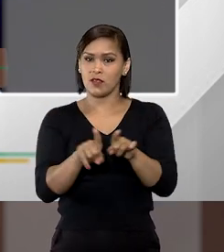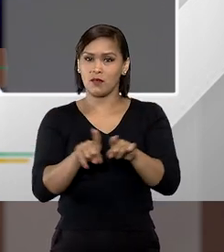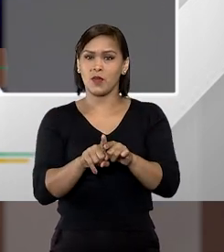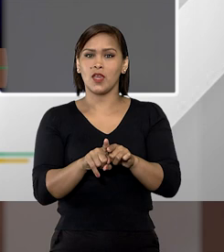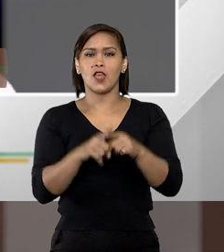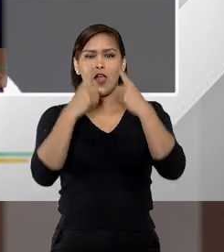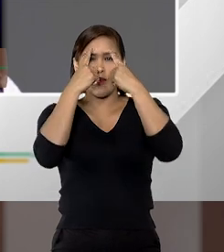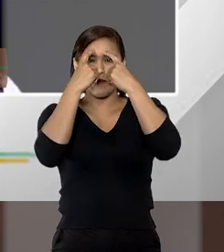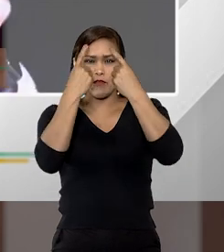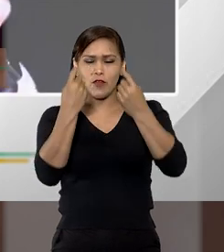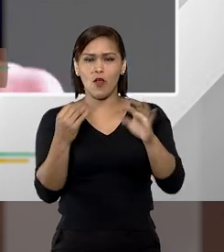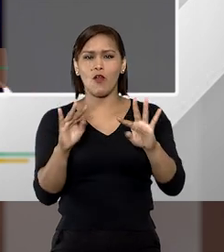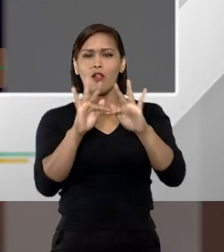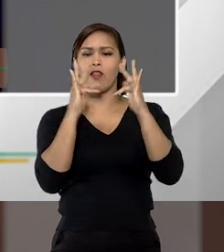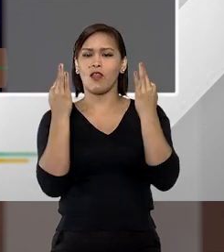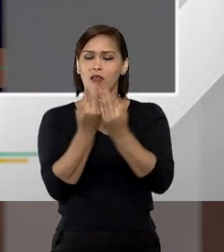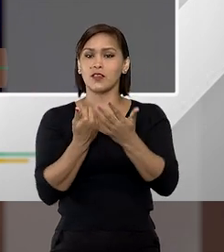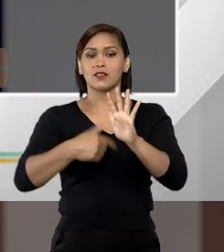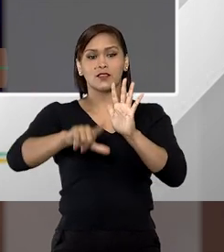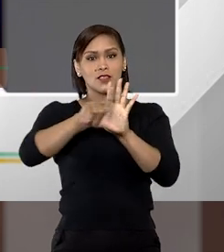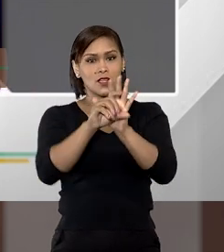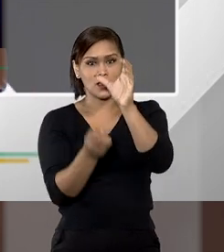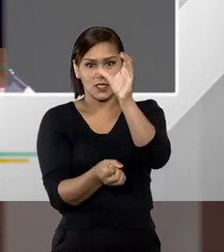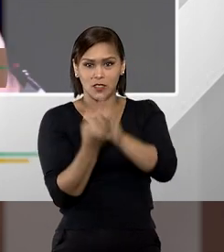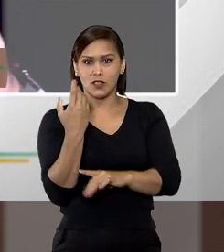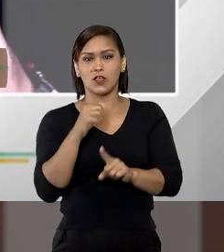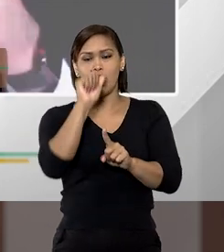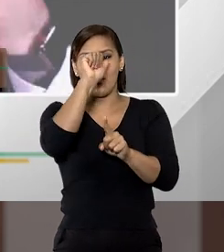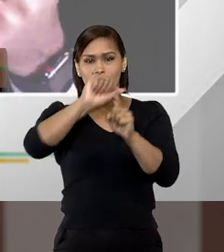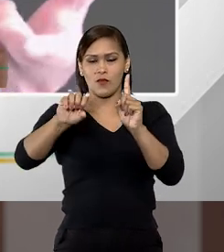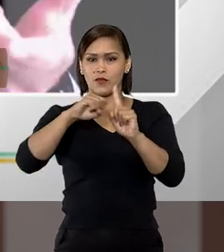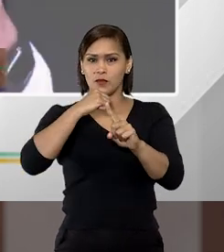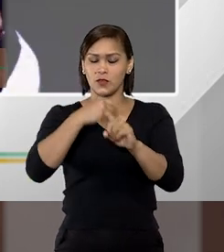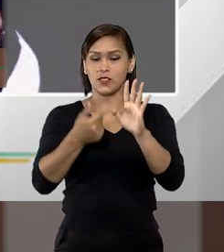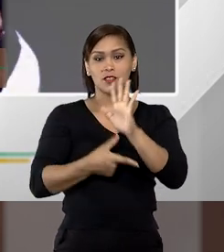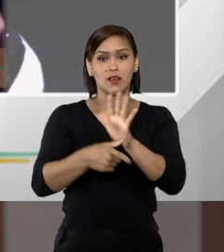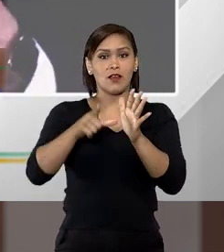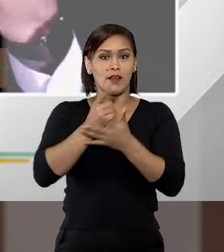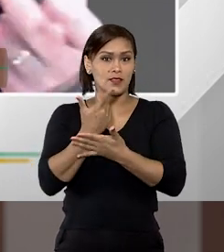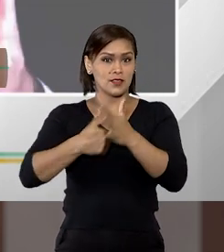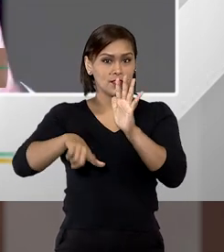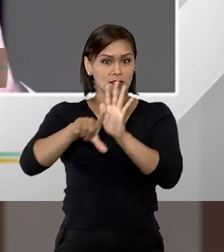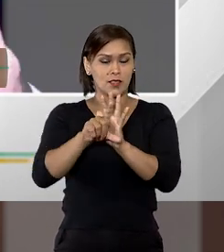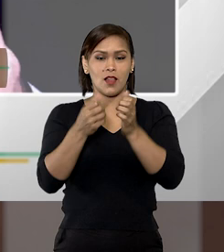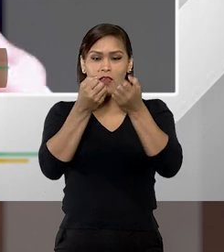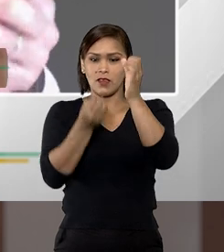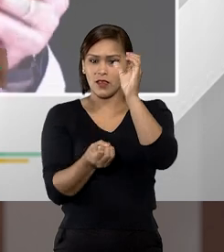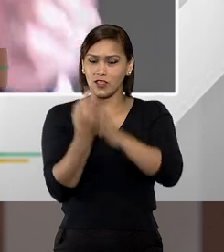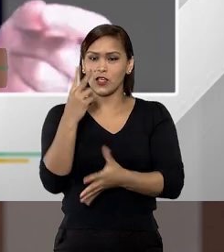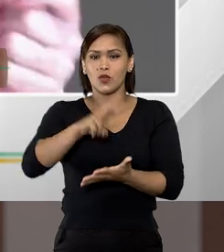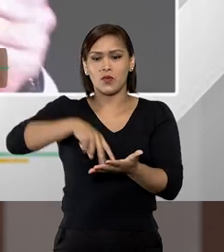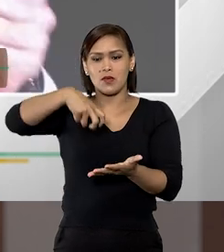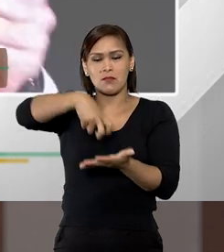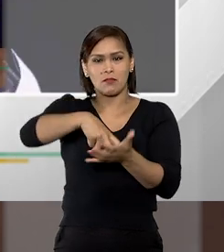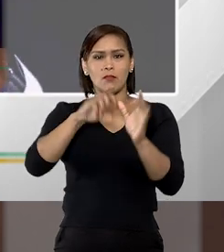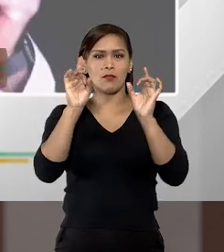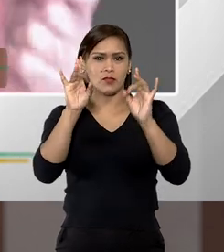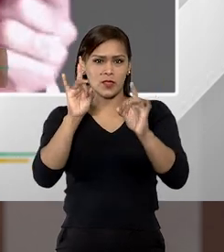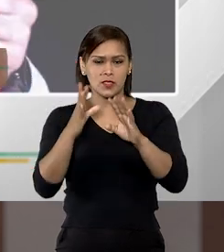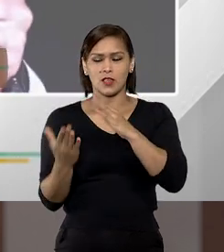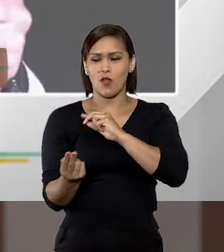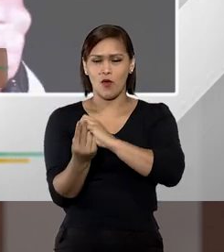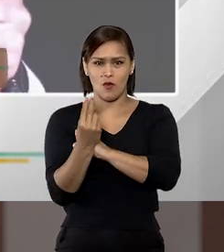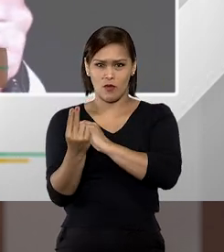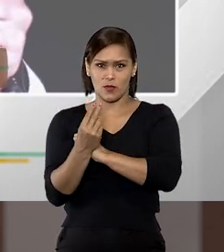violência doméstica, dentro da lei que criou o feminicídio, que antes da lei que criou esse tipo penal específico de